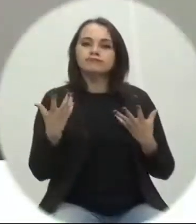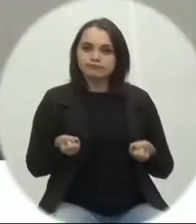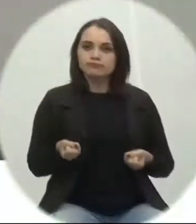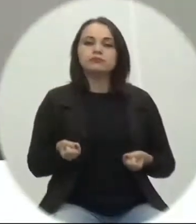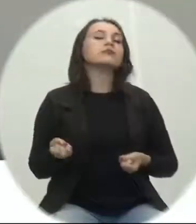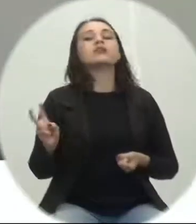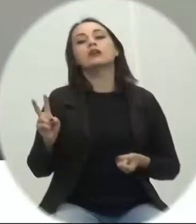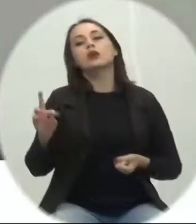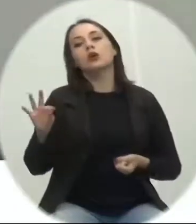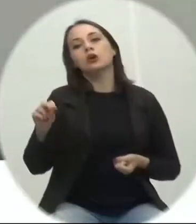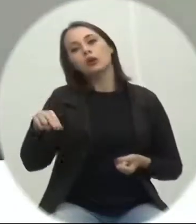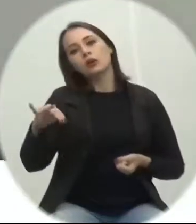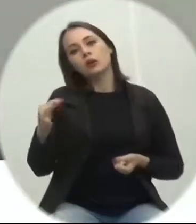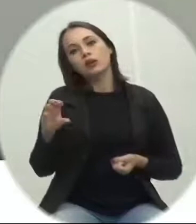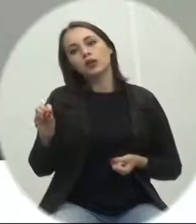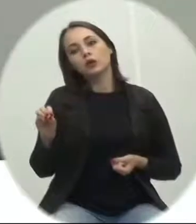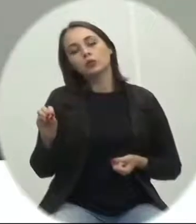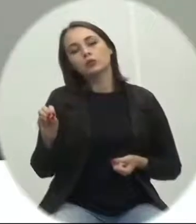vereador Torinho da Saúde